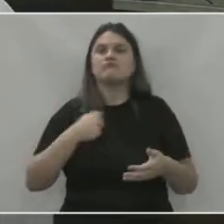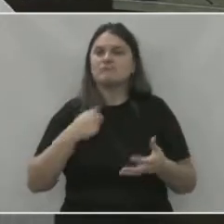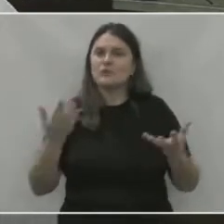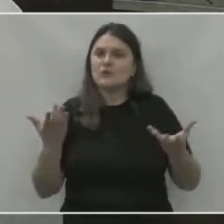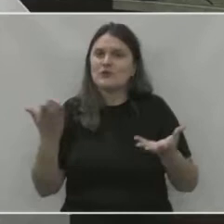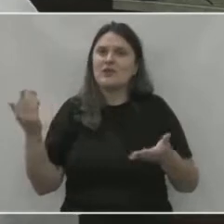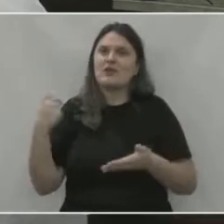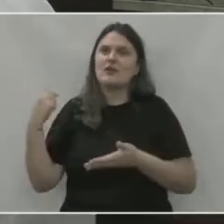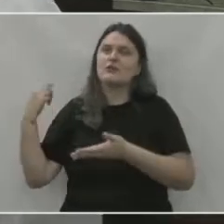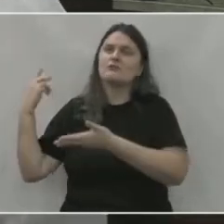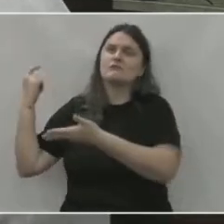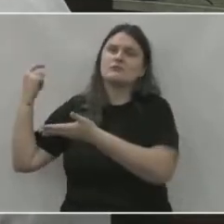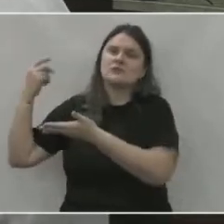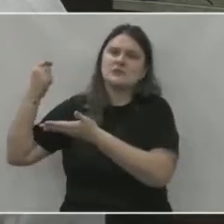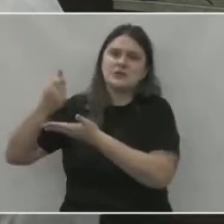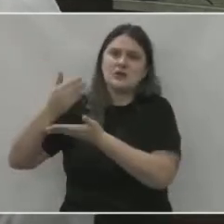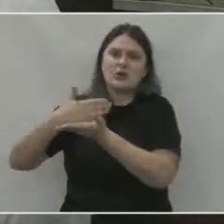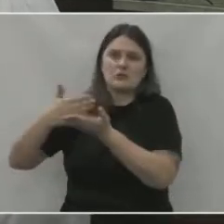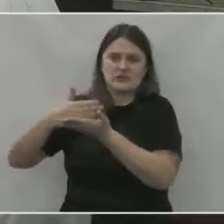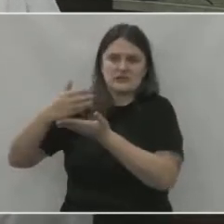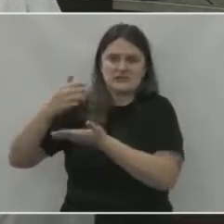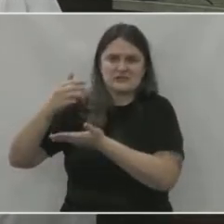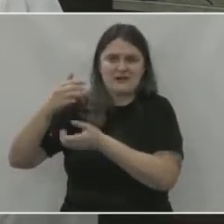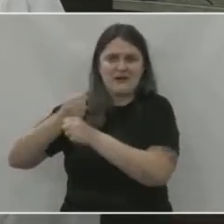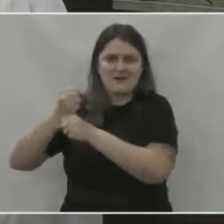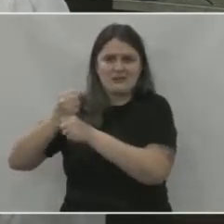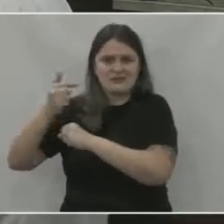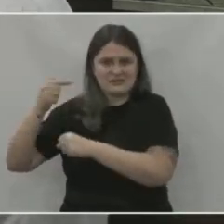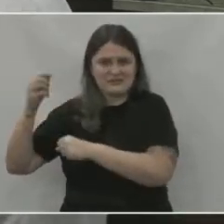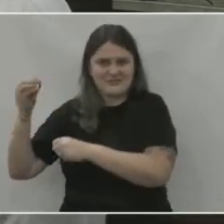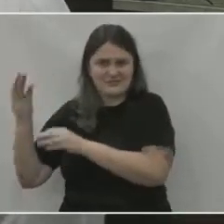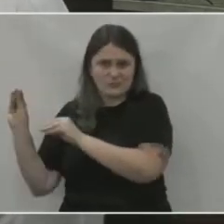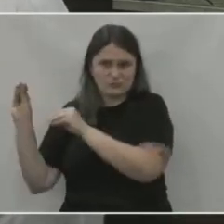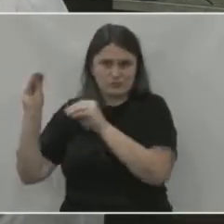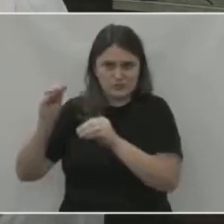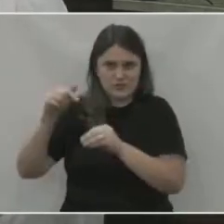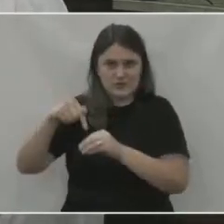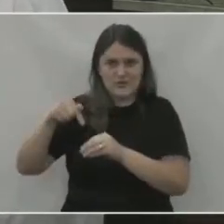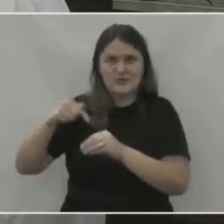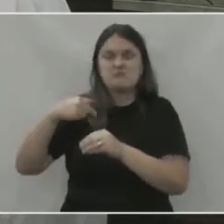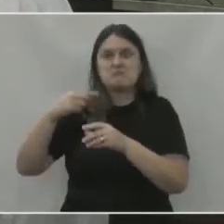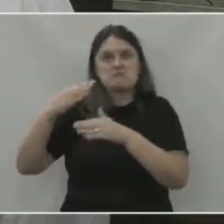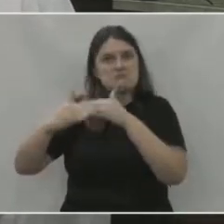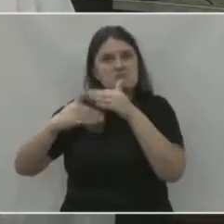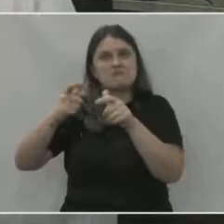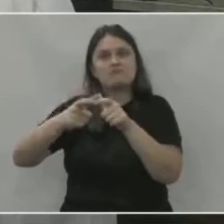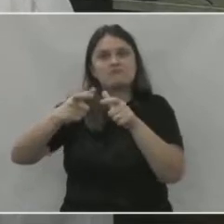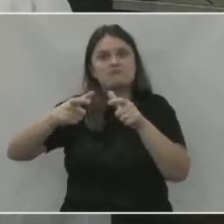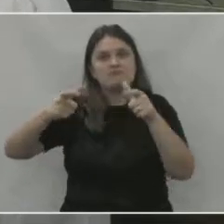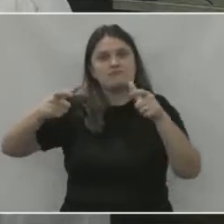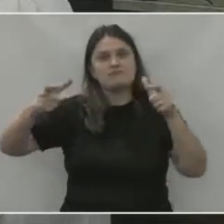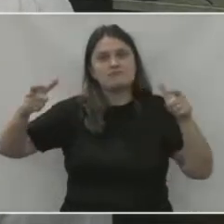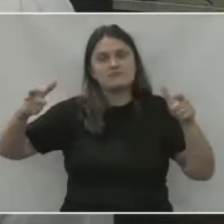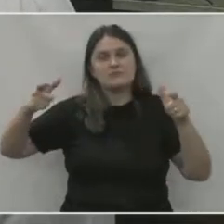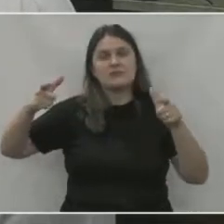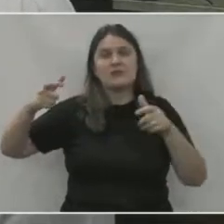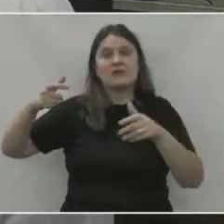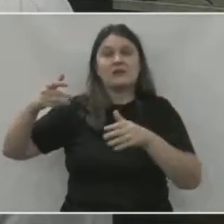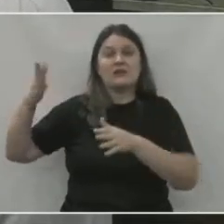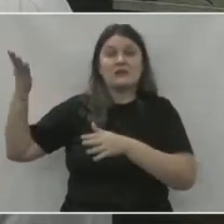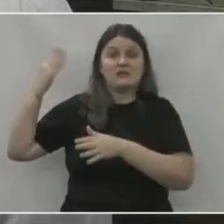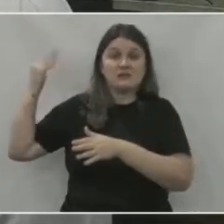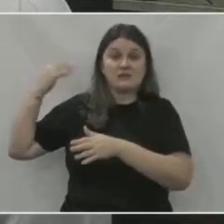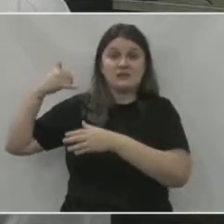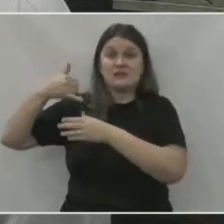que vim para cá no começo dos anos 70, vi a evolução dessa cidade. De São Mateus para cá era